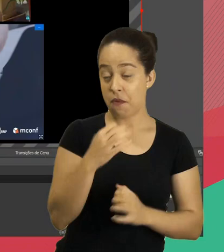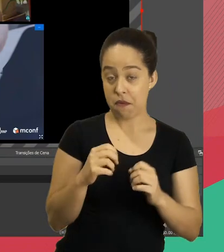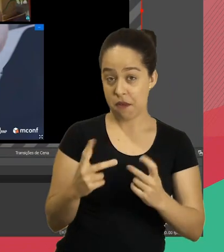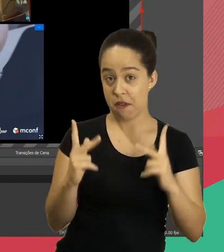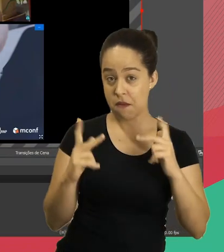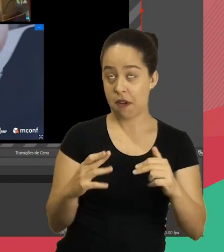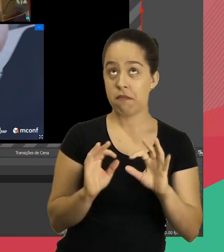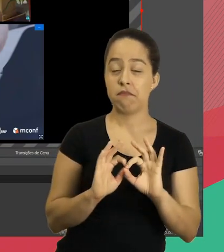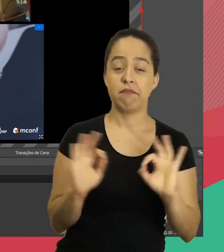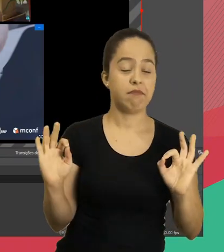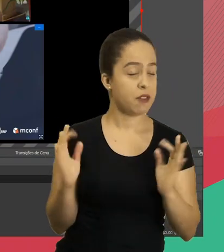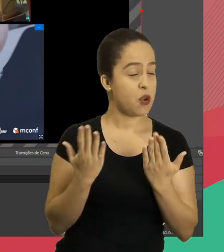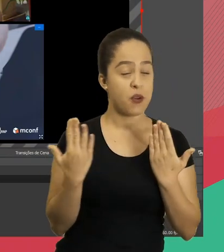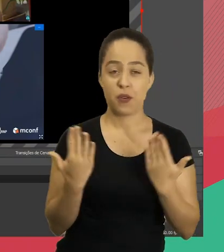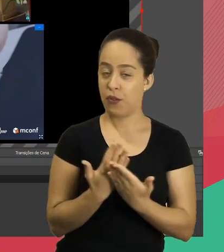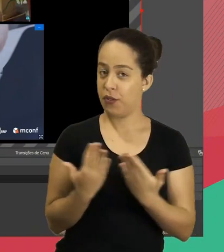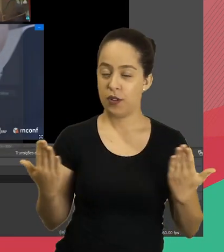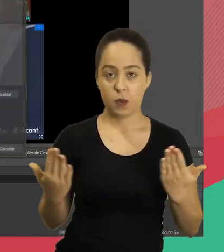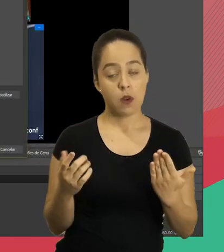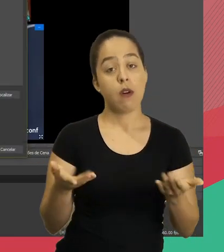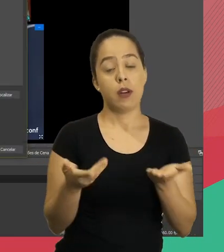Vou colocar a imagem embaixo.